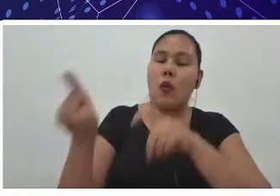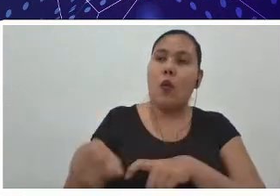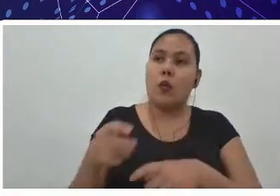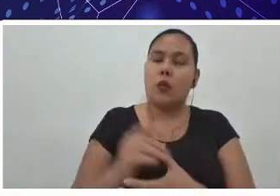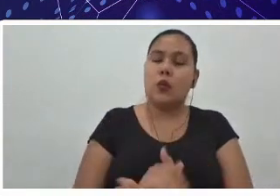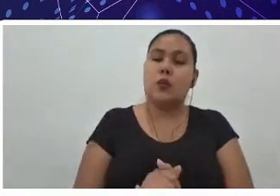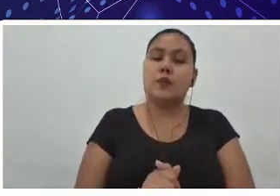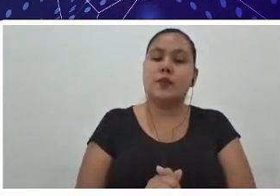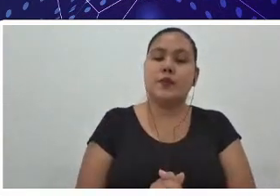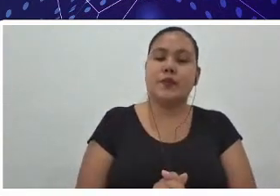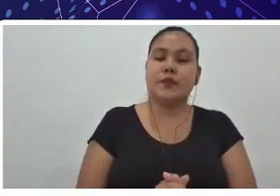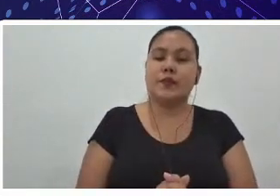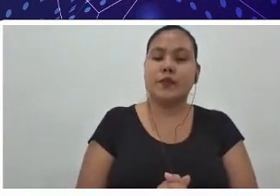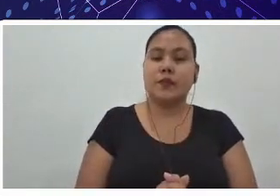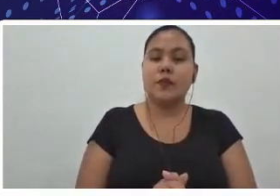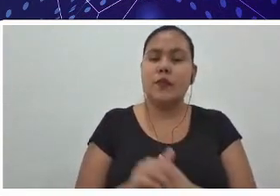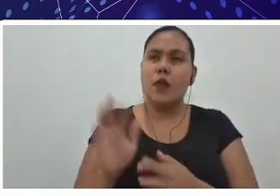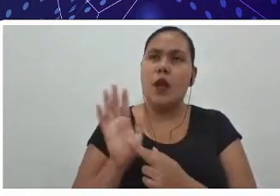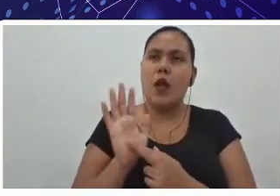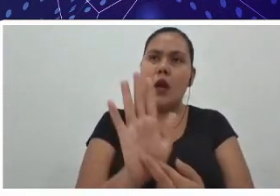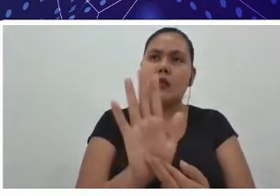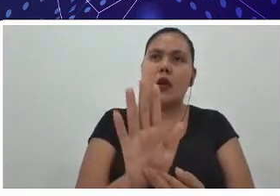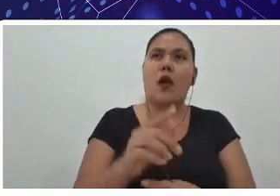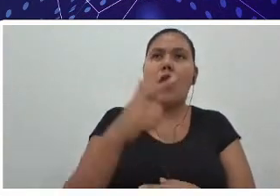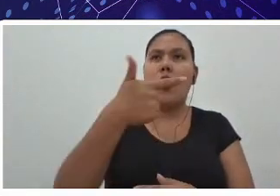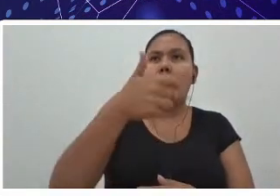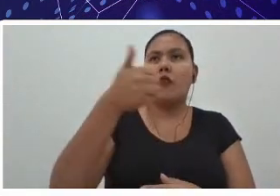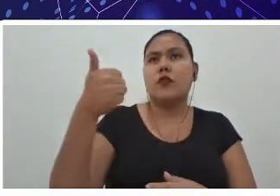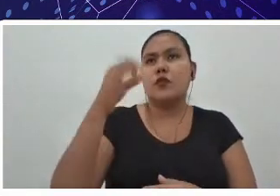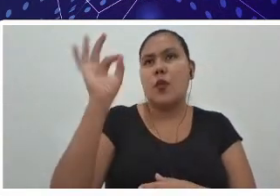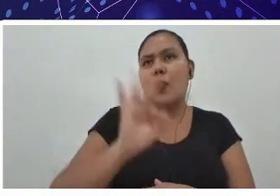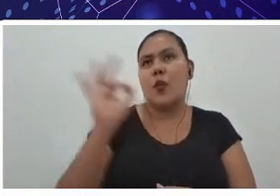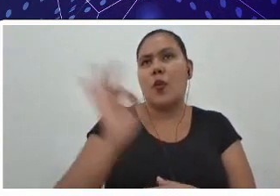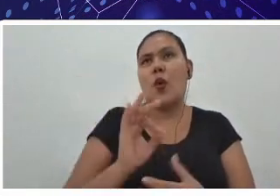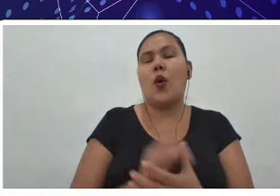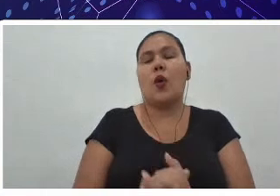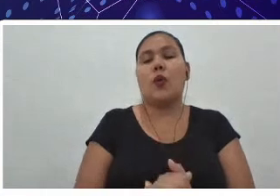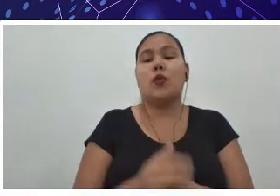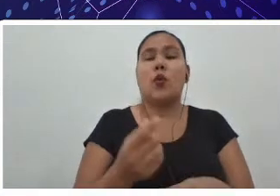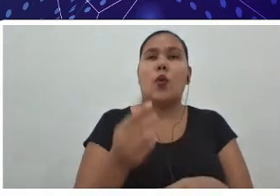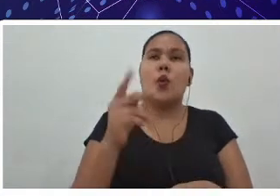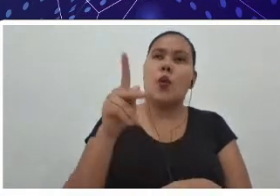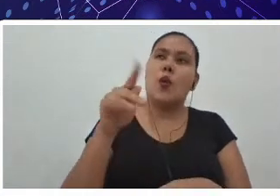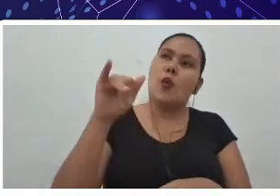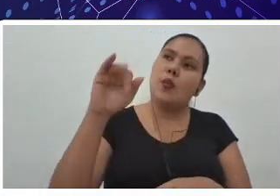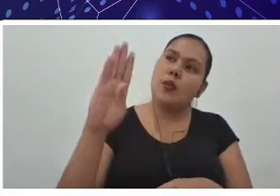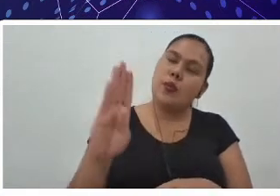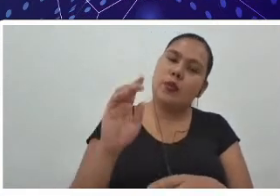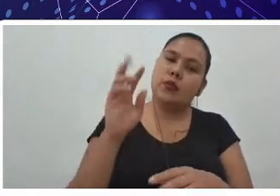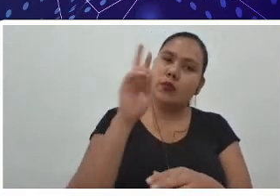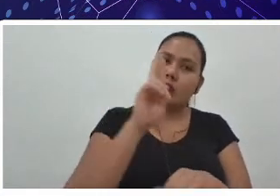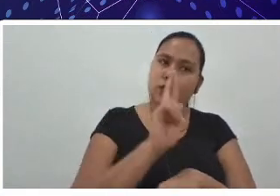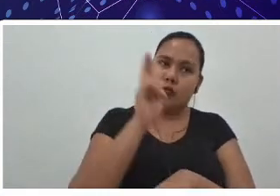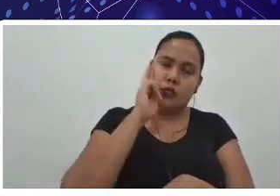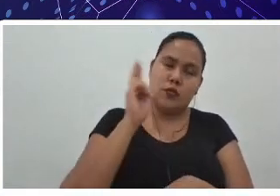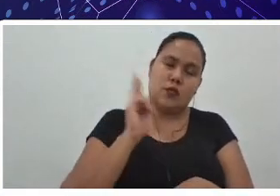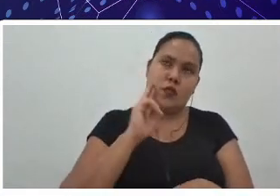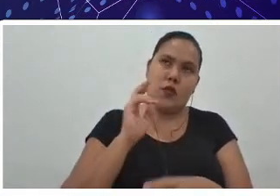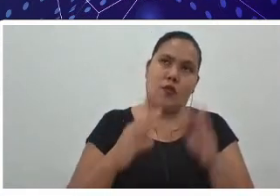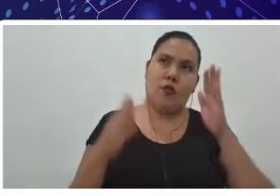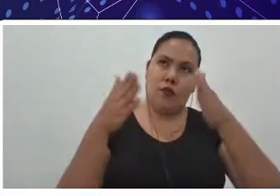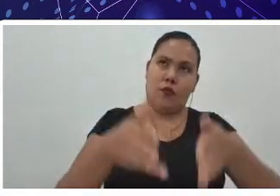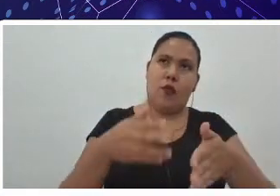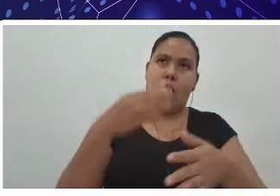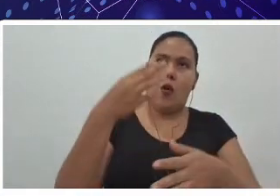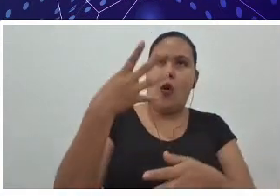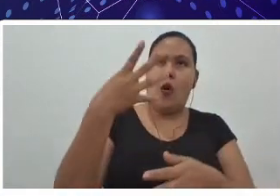né, representa 21% do produto interno bruto, né, do PIB de Rondônia, que gira em torno de 45 bilhões de